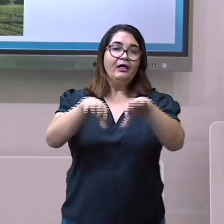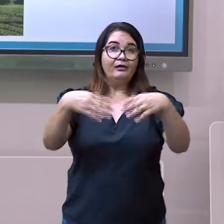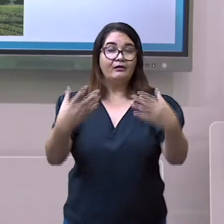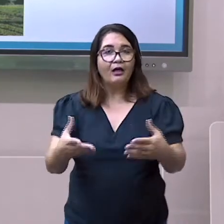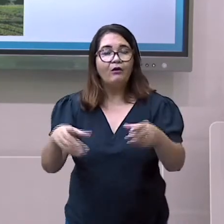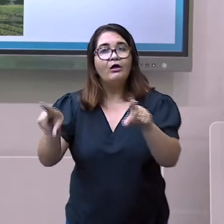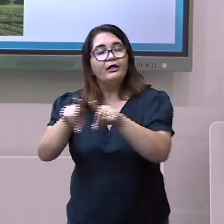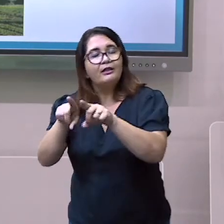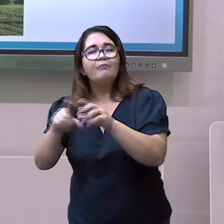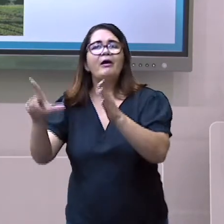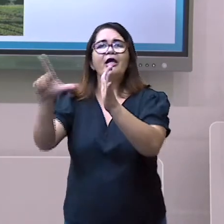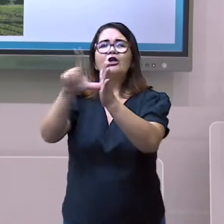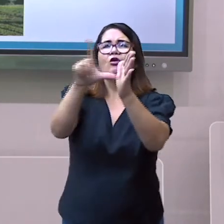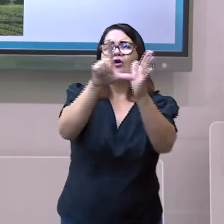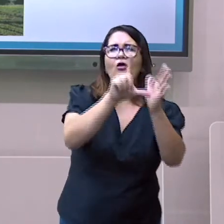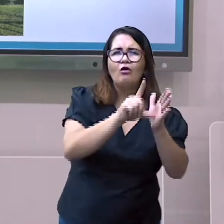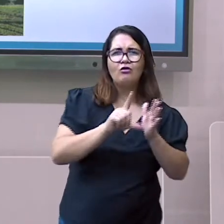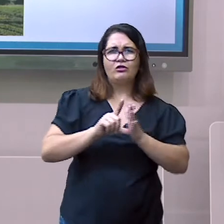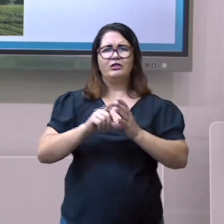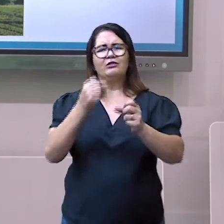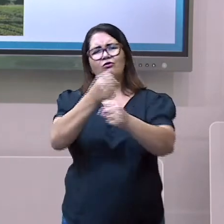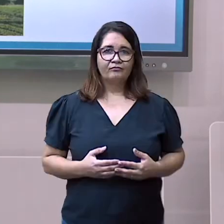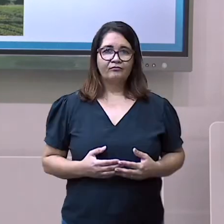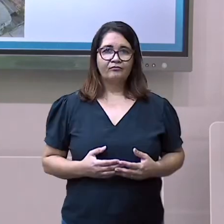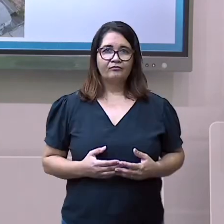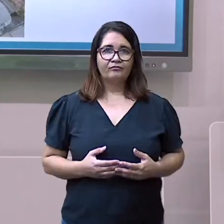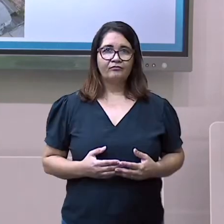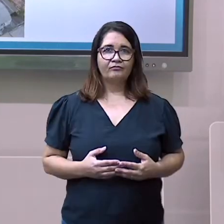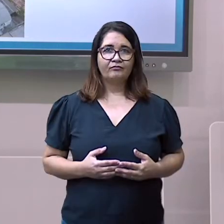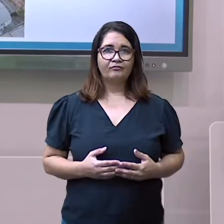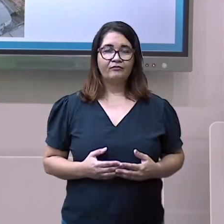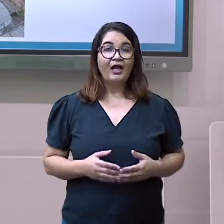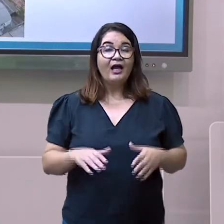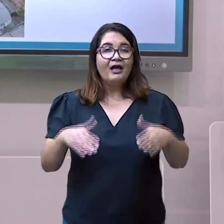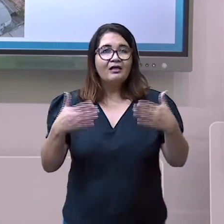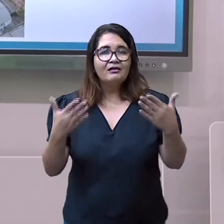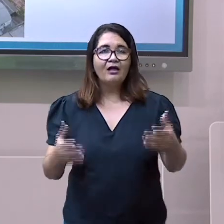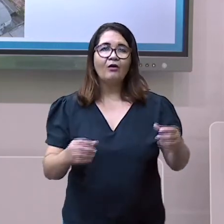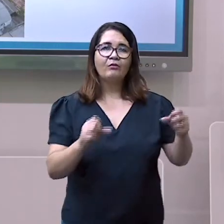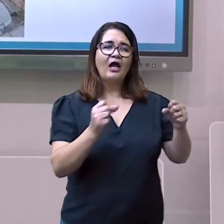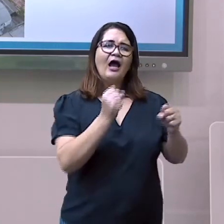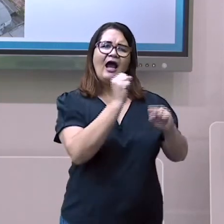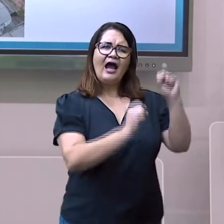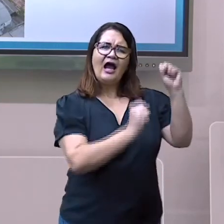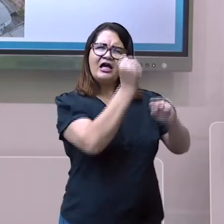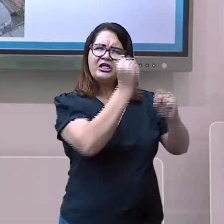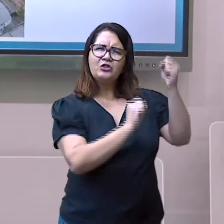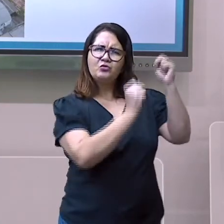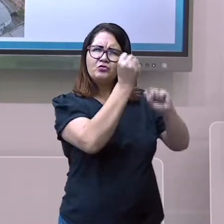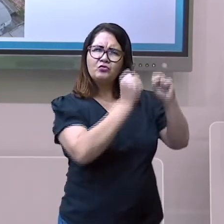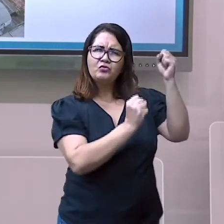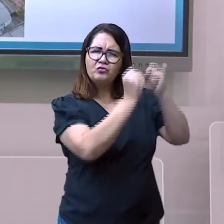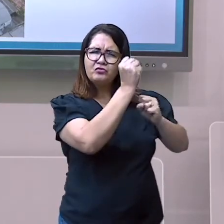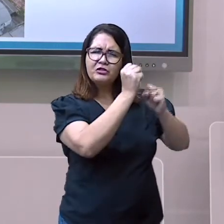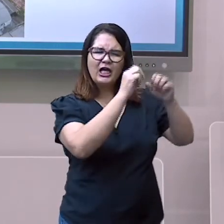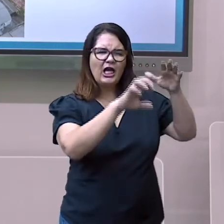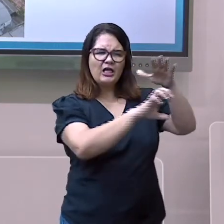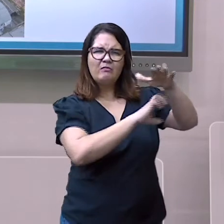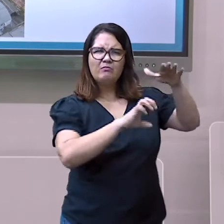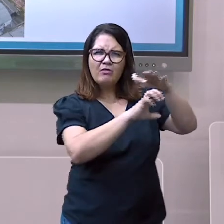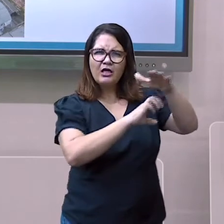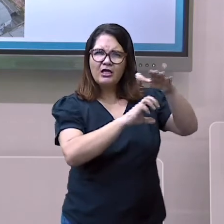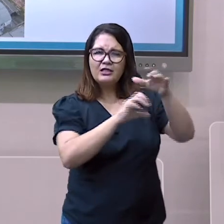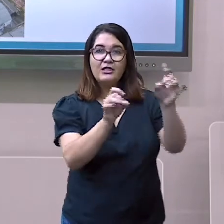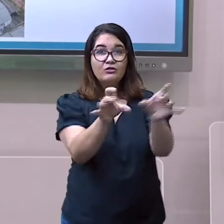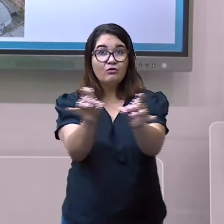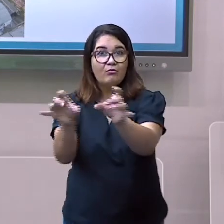mercadoria e de pessoas. A indústria, o comércio e a prestação de serviço são